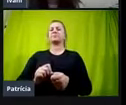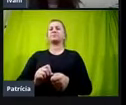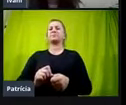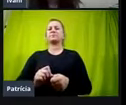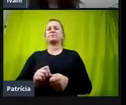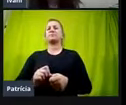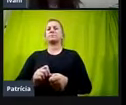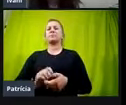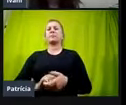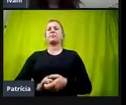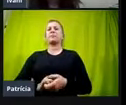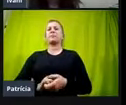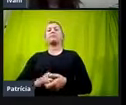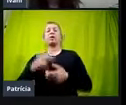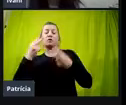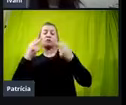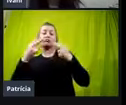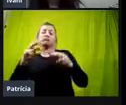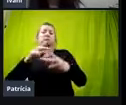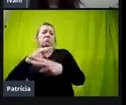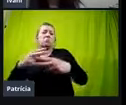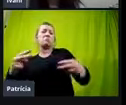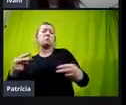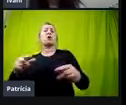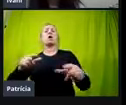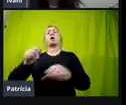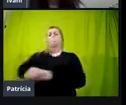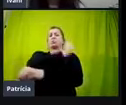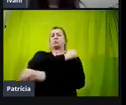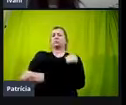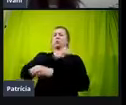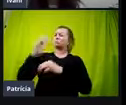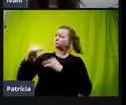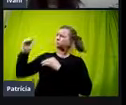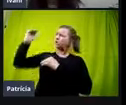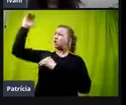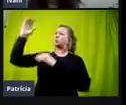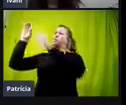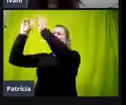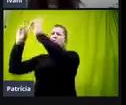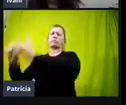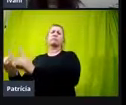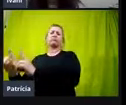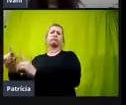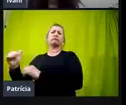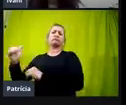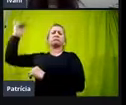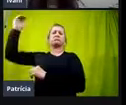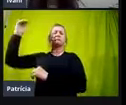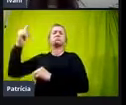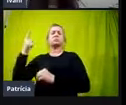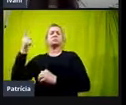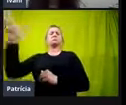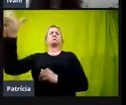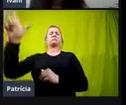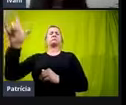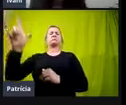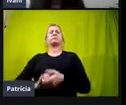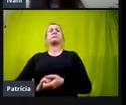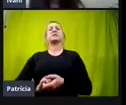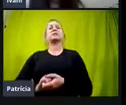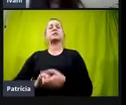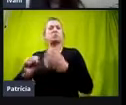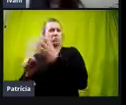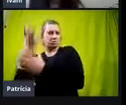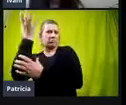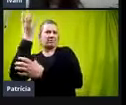né, o recurso, eu já vi vários alunos adultos, pessoas com deficiência adulta, que realmente fazem acontecer, inclusive, são criadores